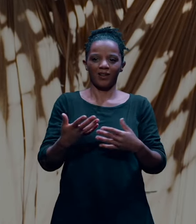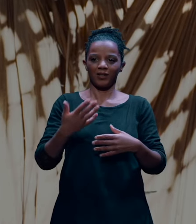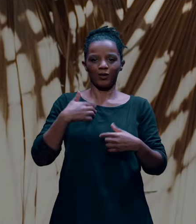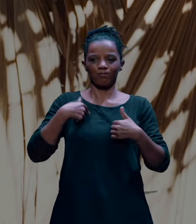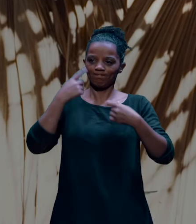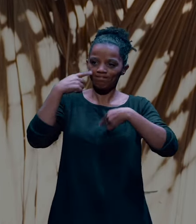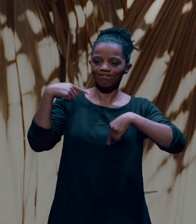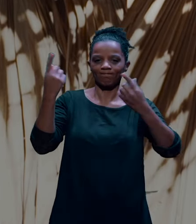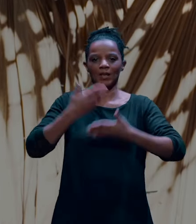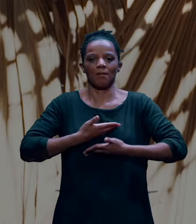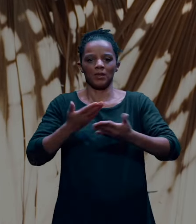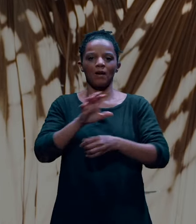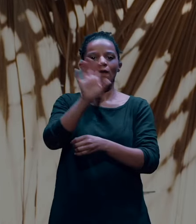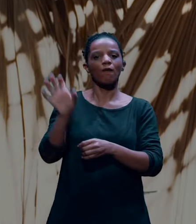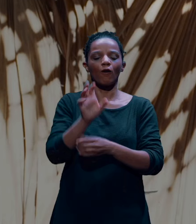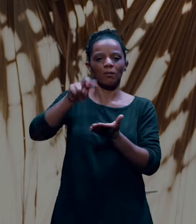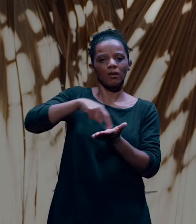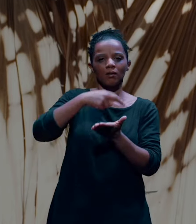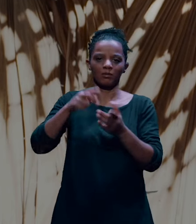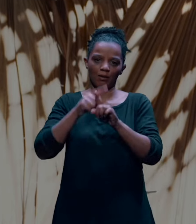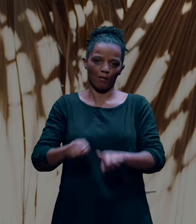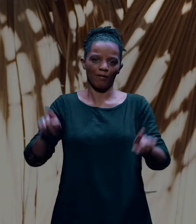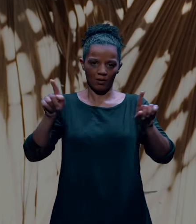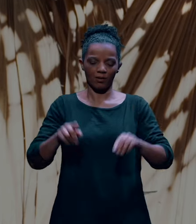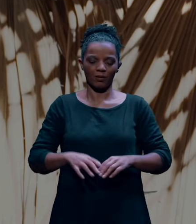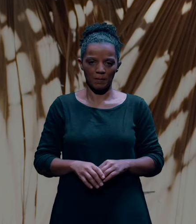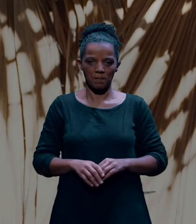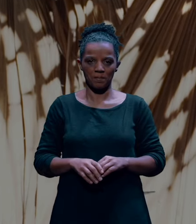me apresentar e de dançar de uma forma diferente.